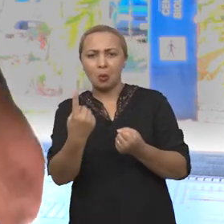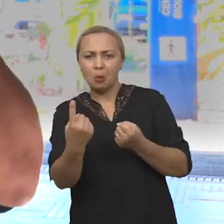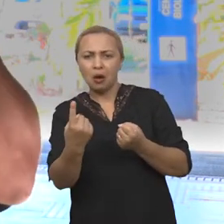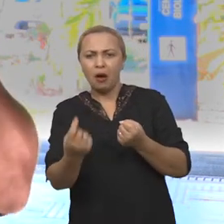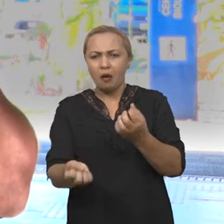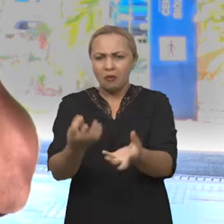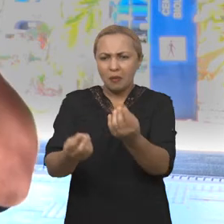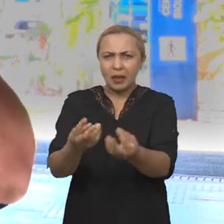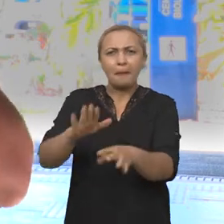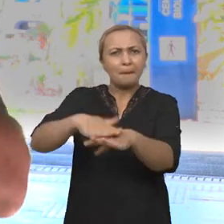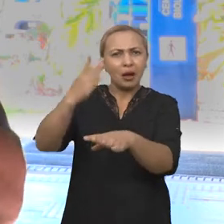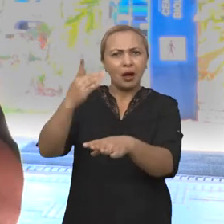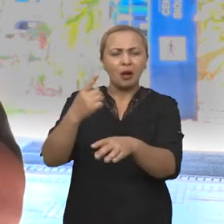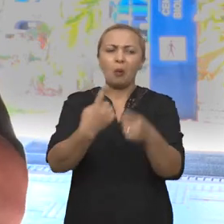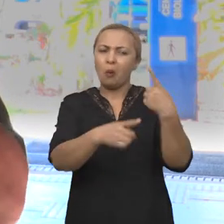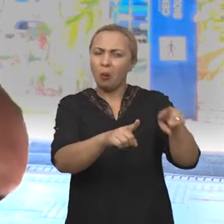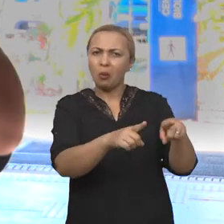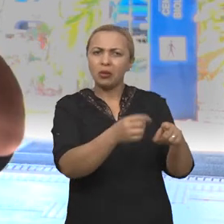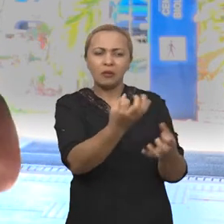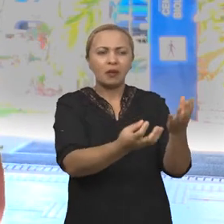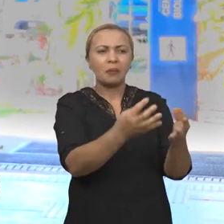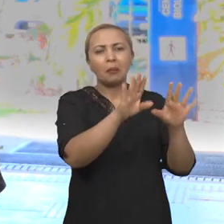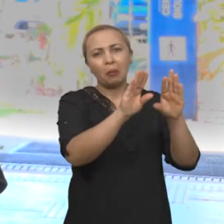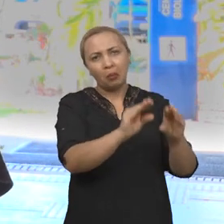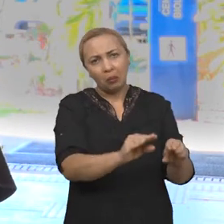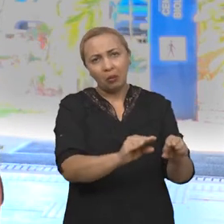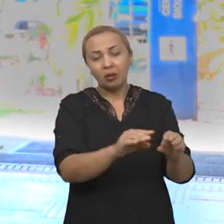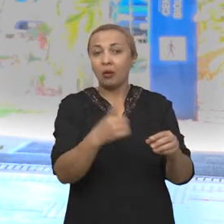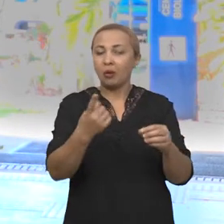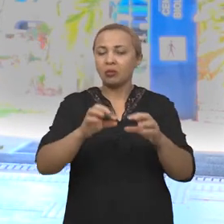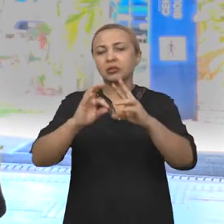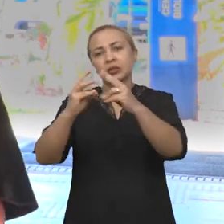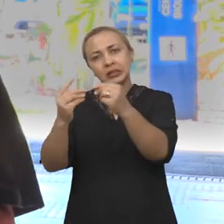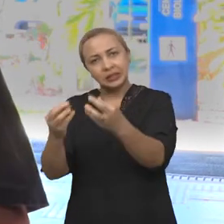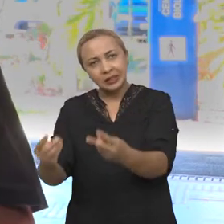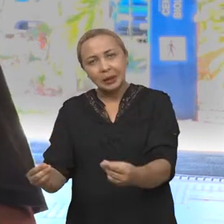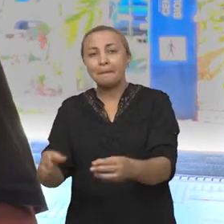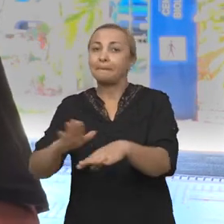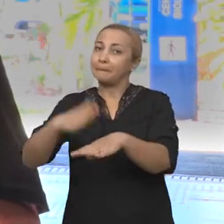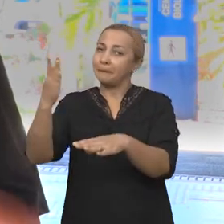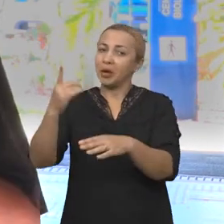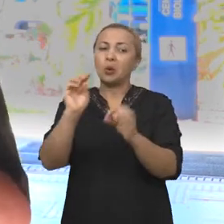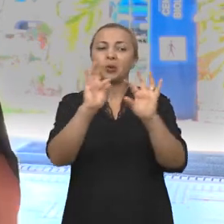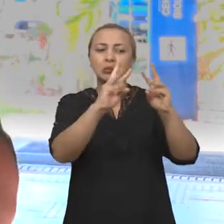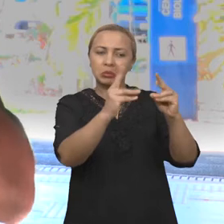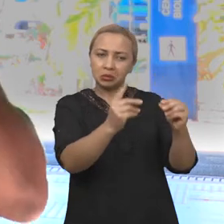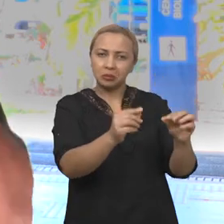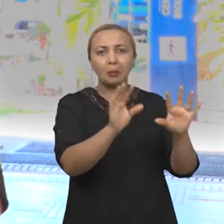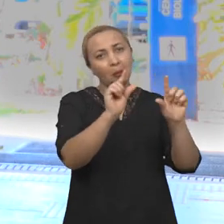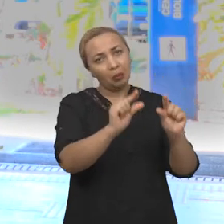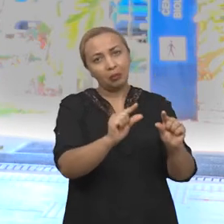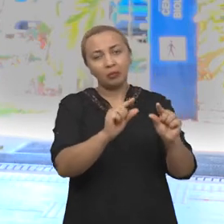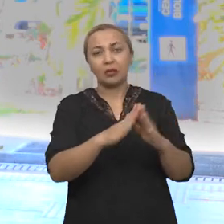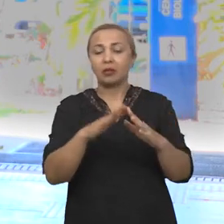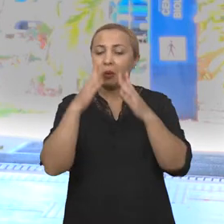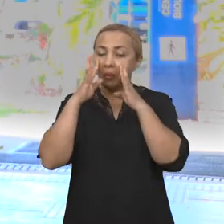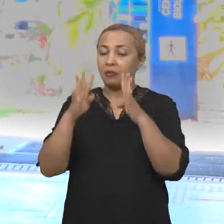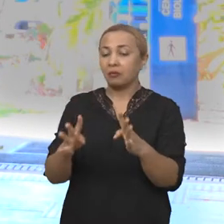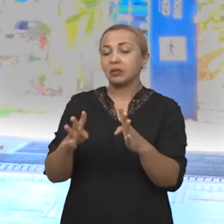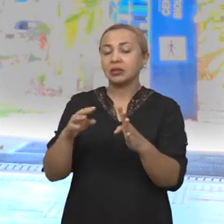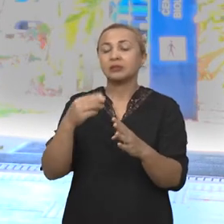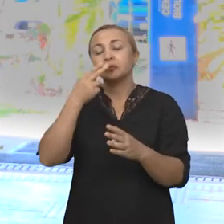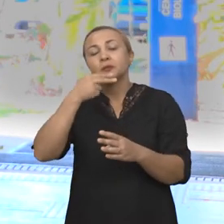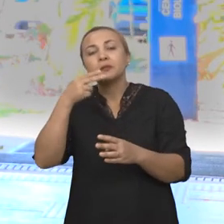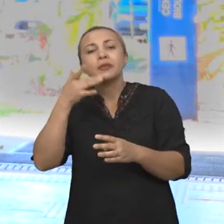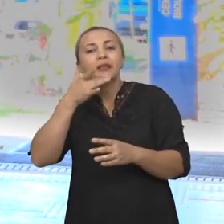fermentar mais, outra vai fermentar menos, uma decanta mais, outra decanta menos. Uma pode conferir, por exemplo,